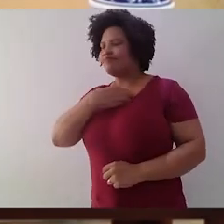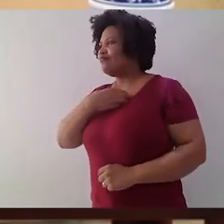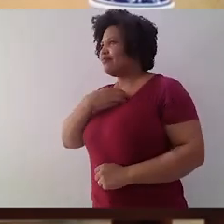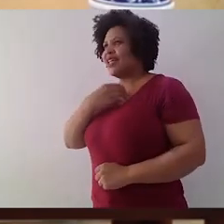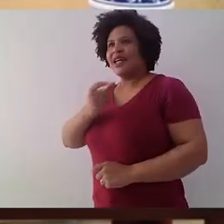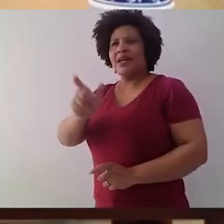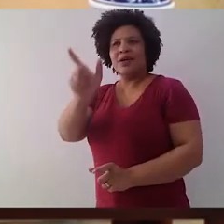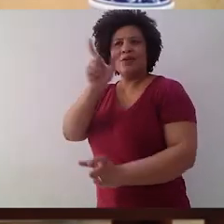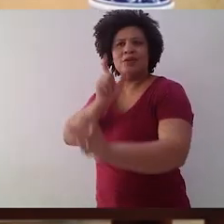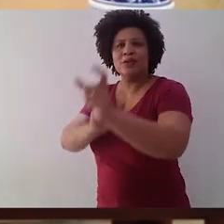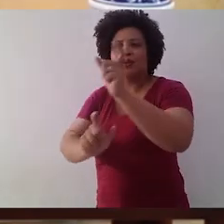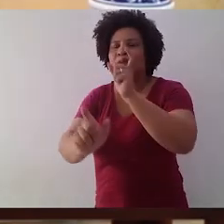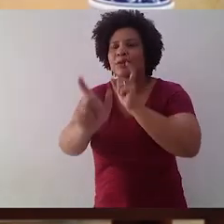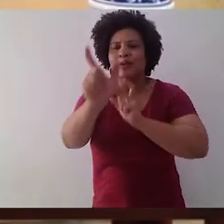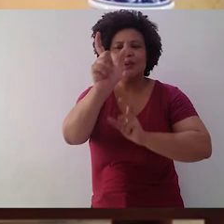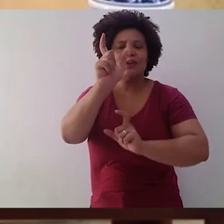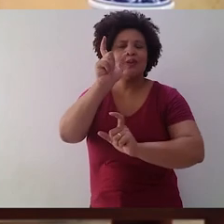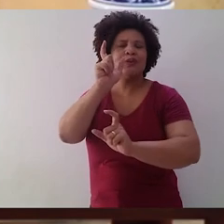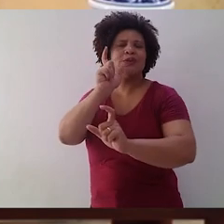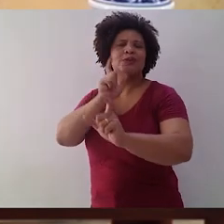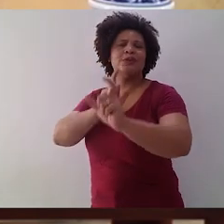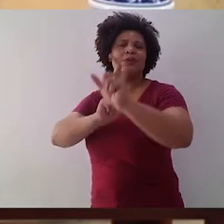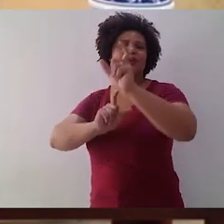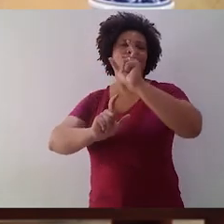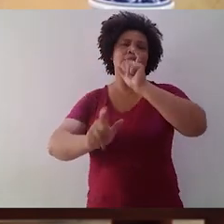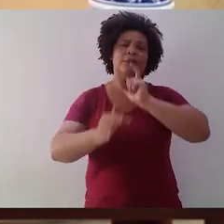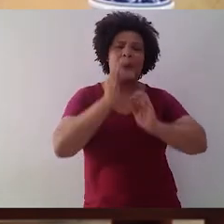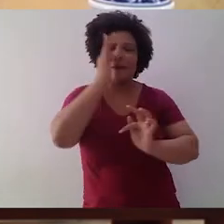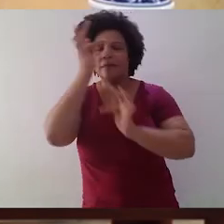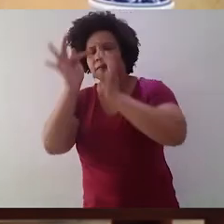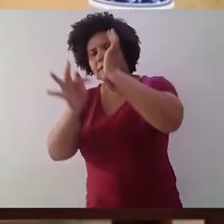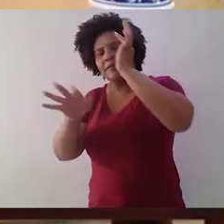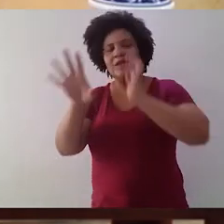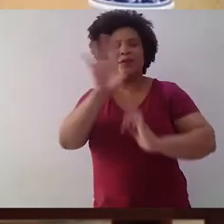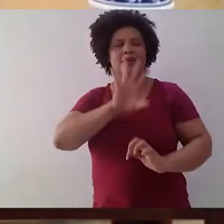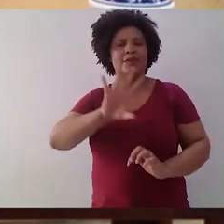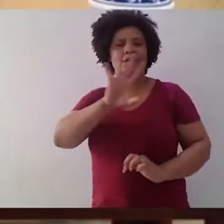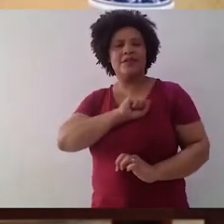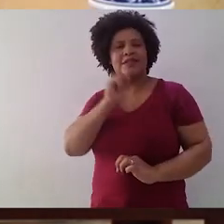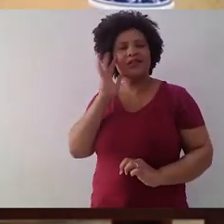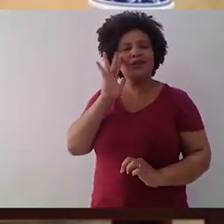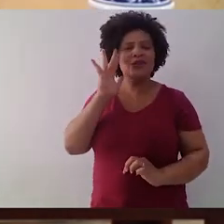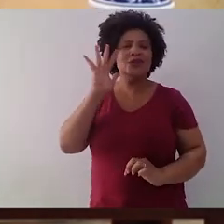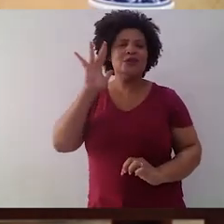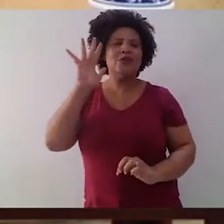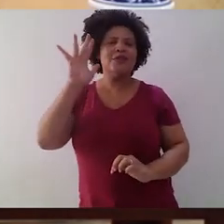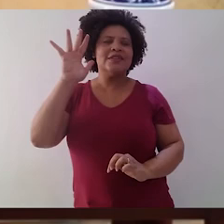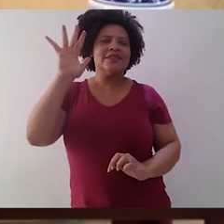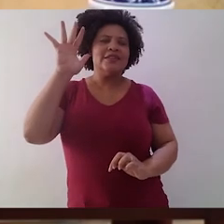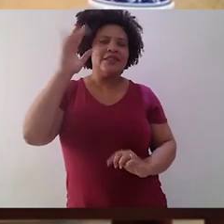O mel do amor cristaliza seu perfume em vossa rosa. Sois o sonho e sois a audácia,